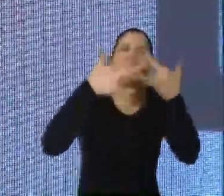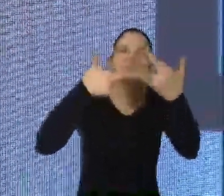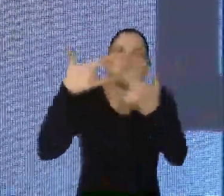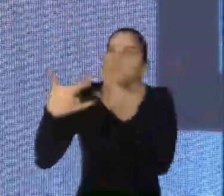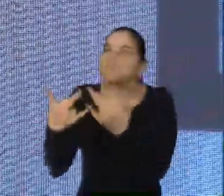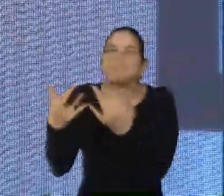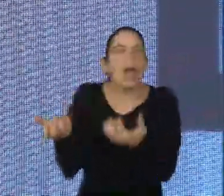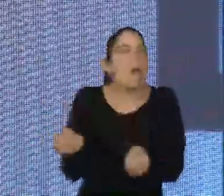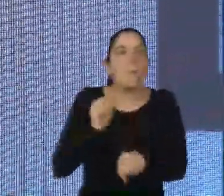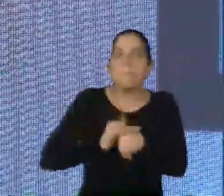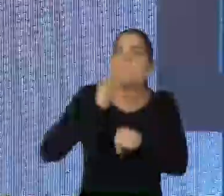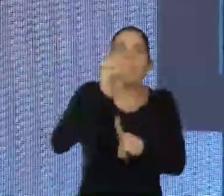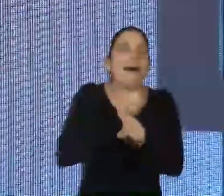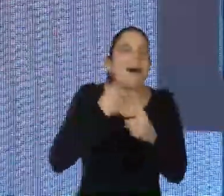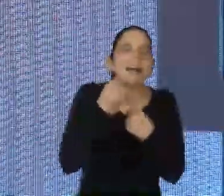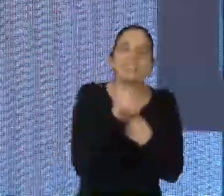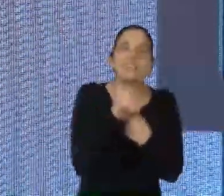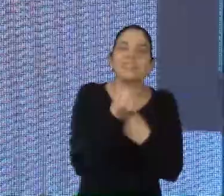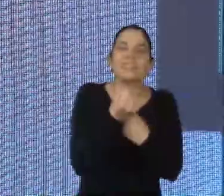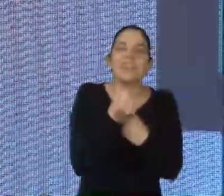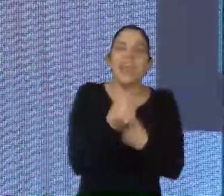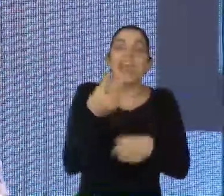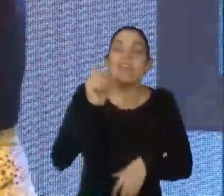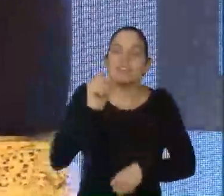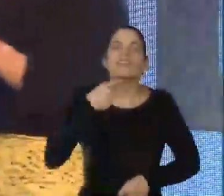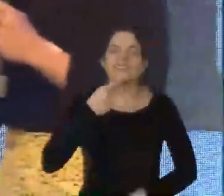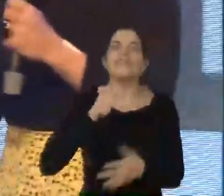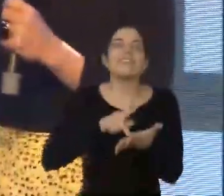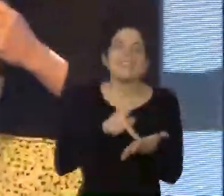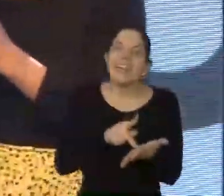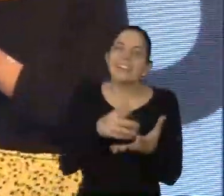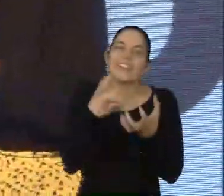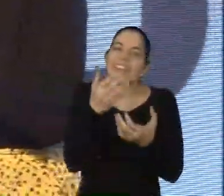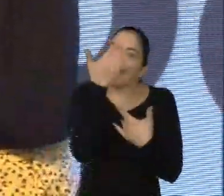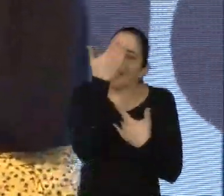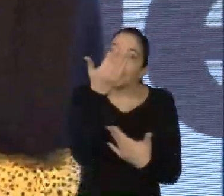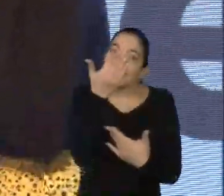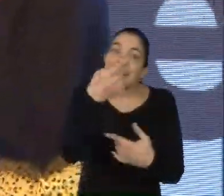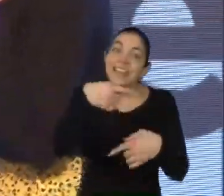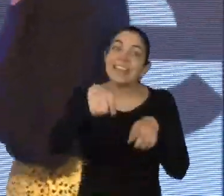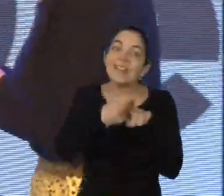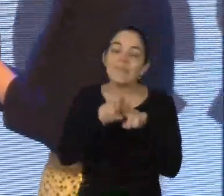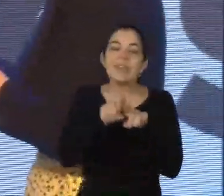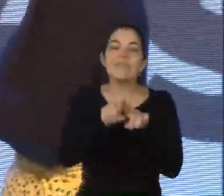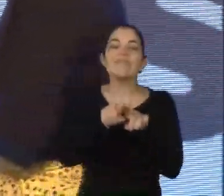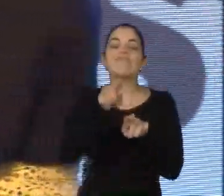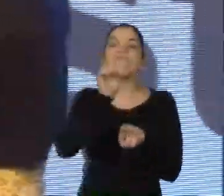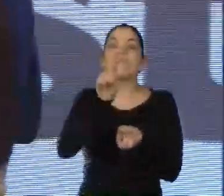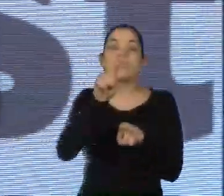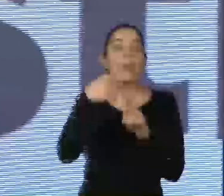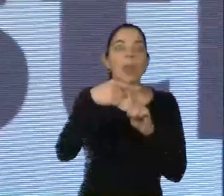isso que a gente precisa, é isso que esse século pede. E queria agradecer você imensamente pela